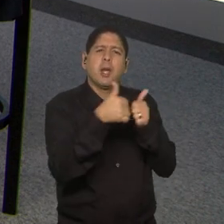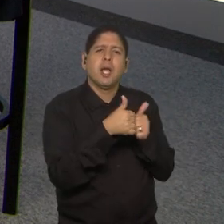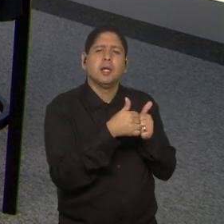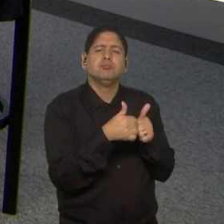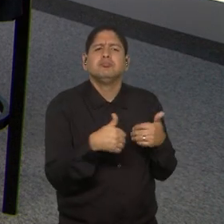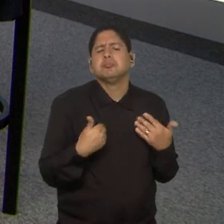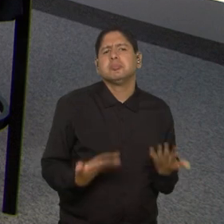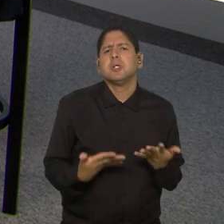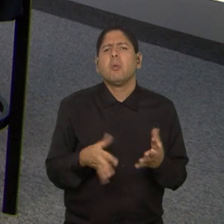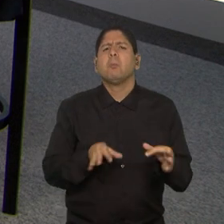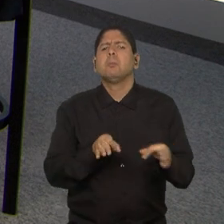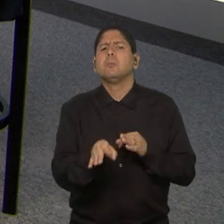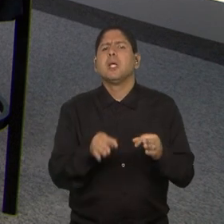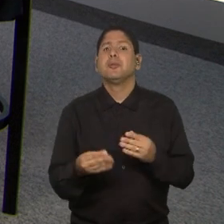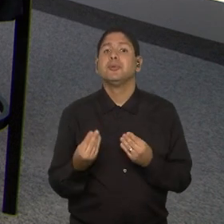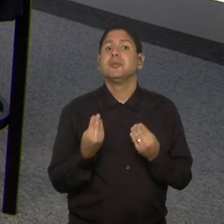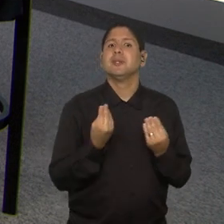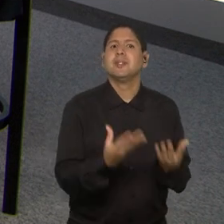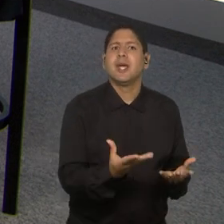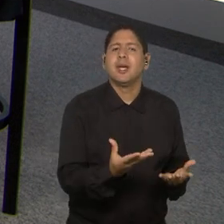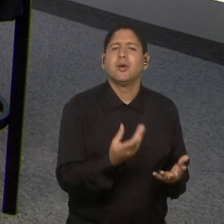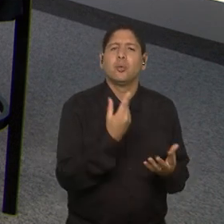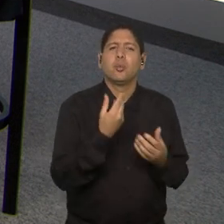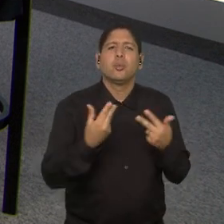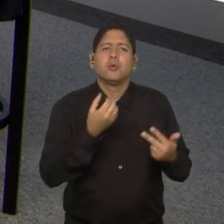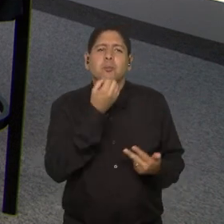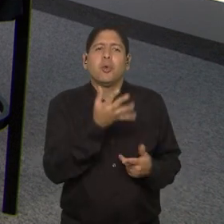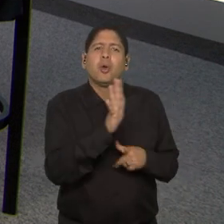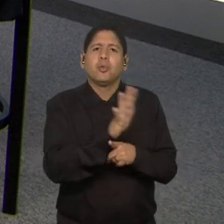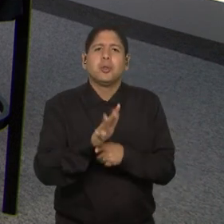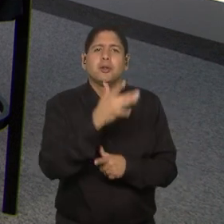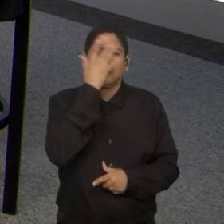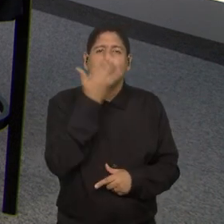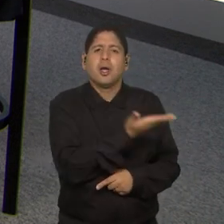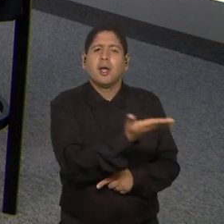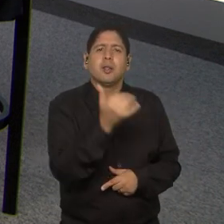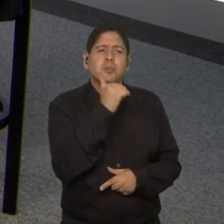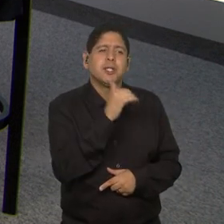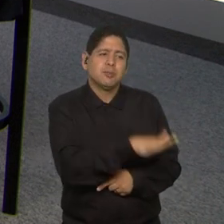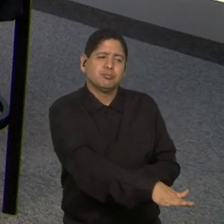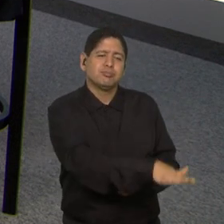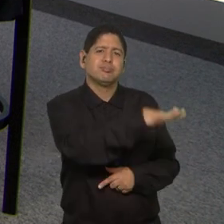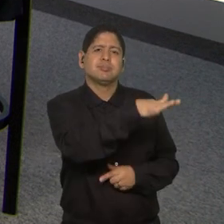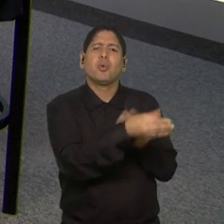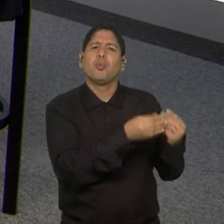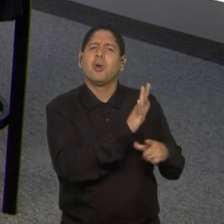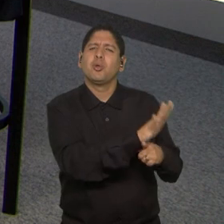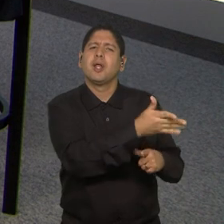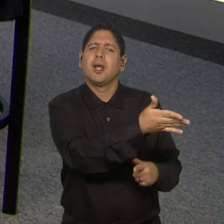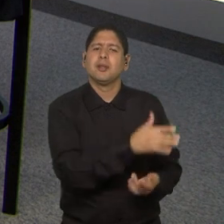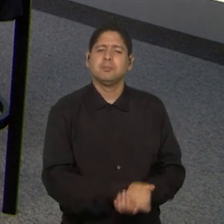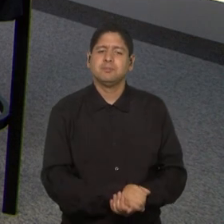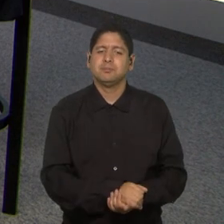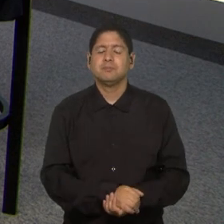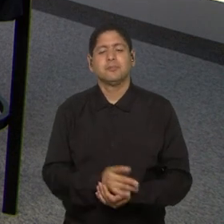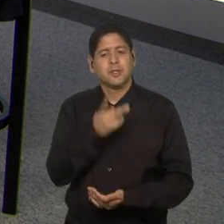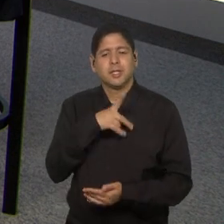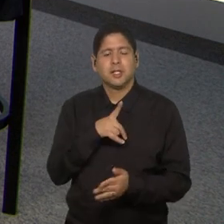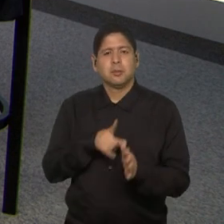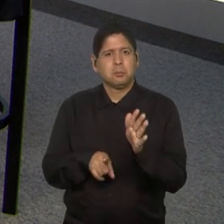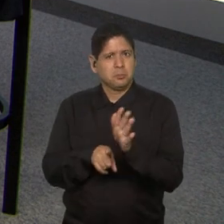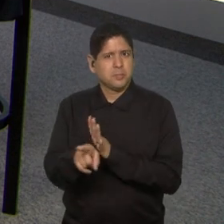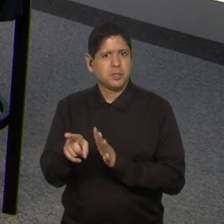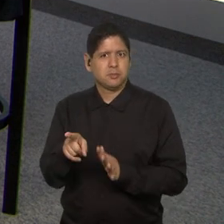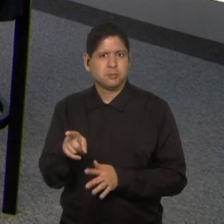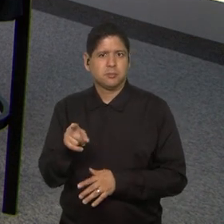esse, o plano pode trazer de benefício para essa, para essa garota? A primeira questão é a